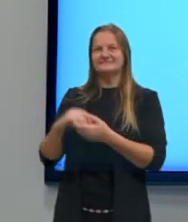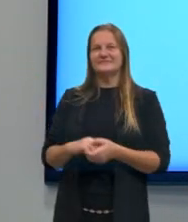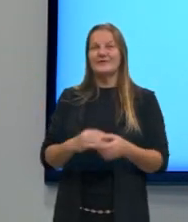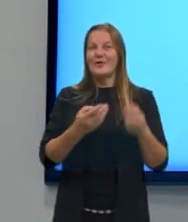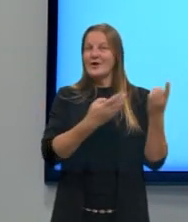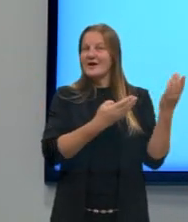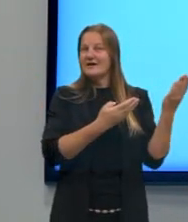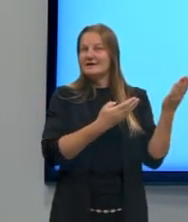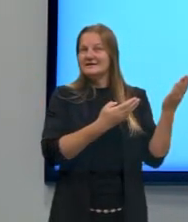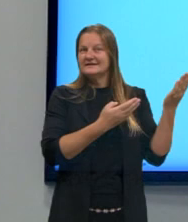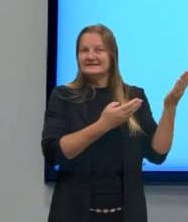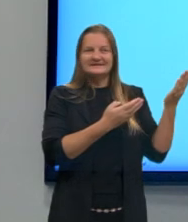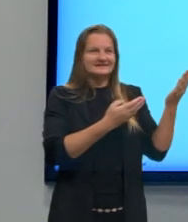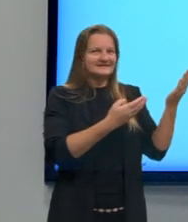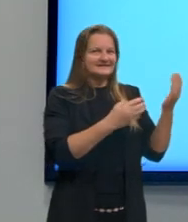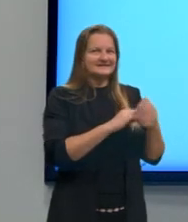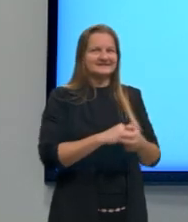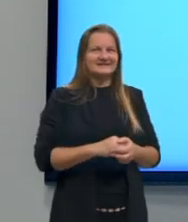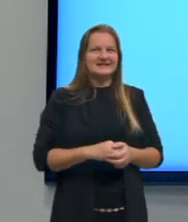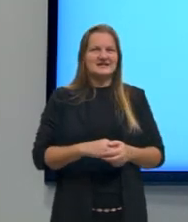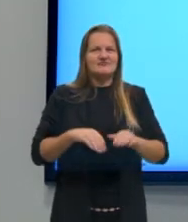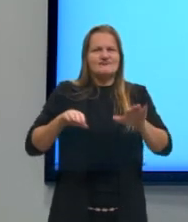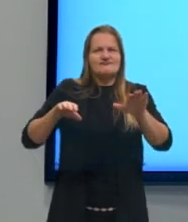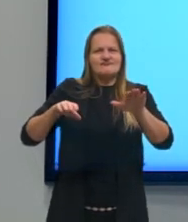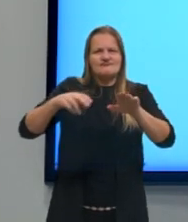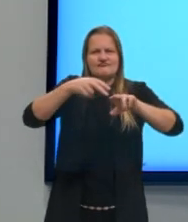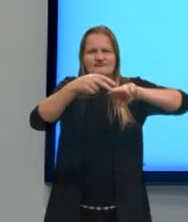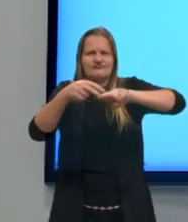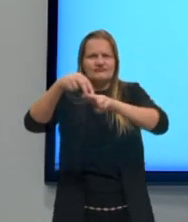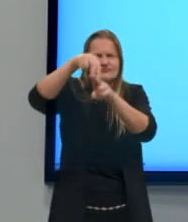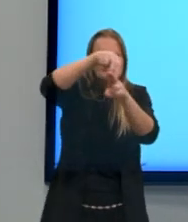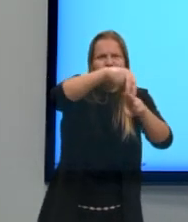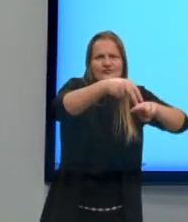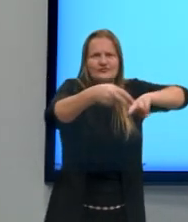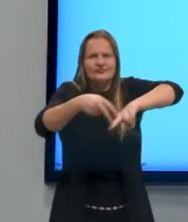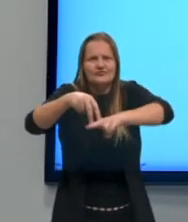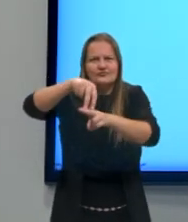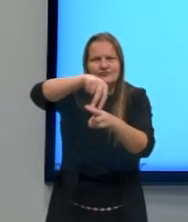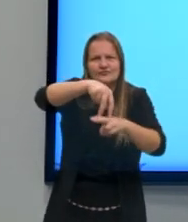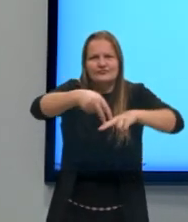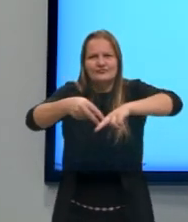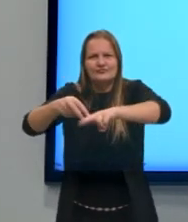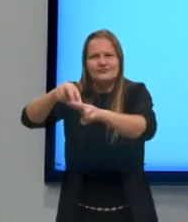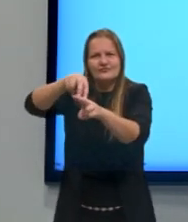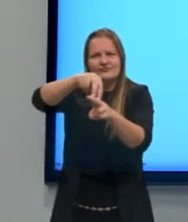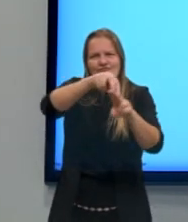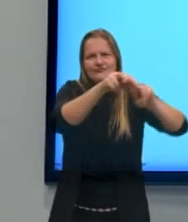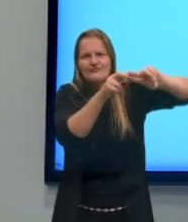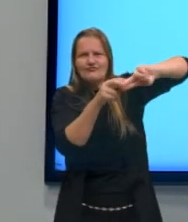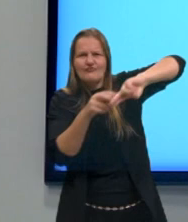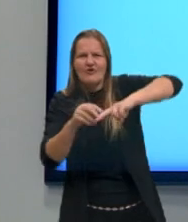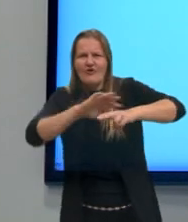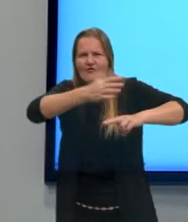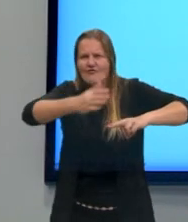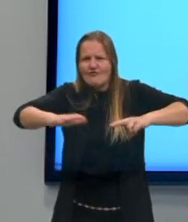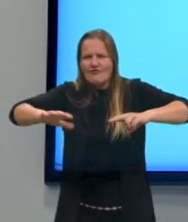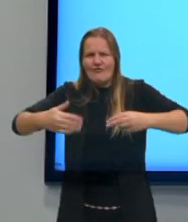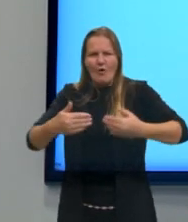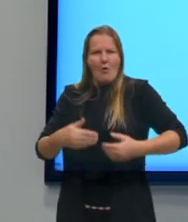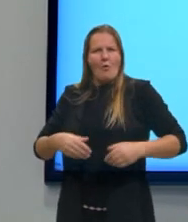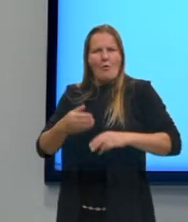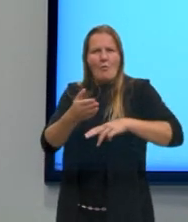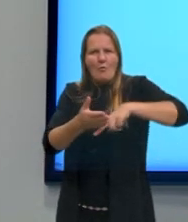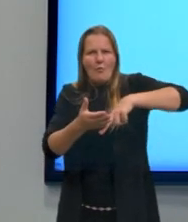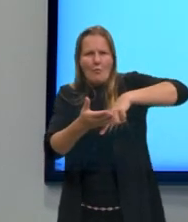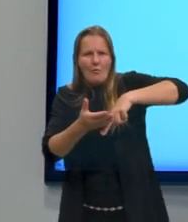praia, as duas pessoas estão de prancha. Tem um aqui bem surfista, né? De bermudão,